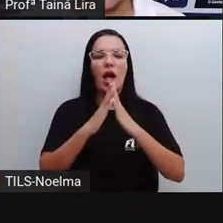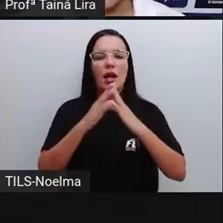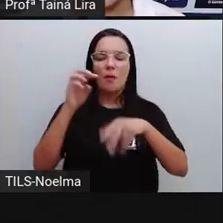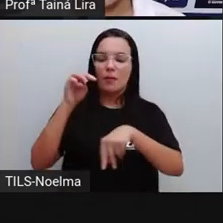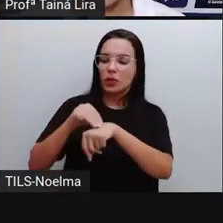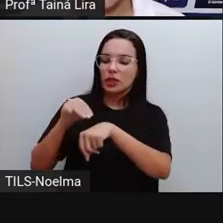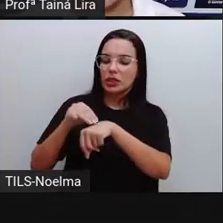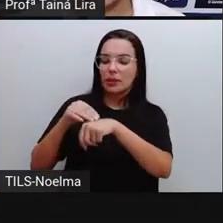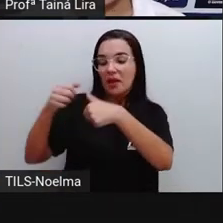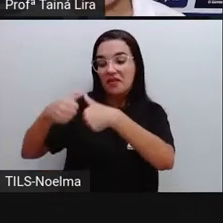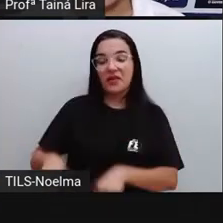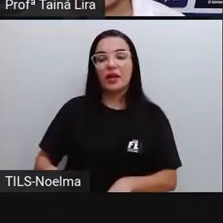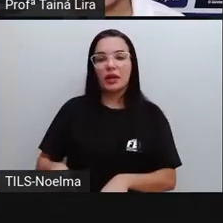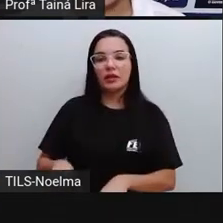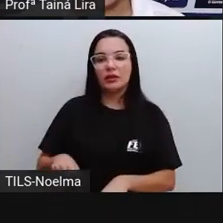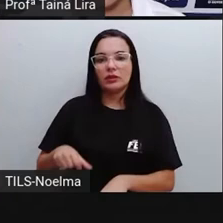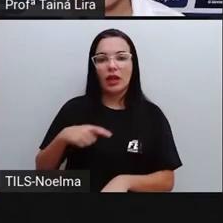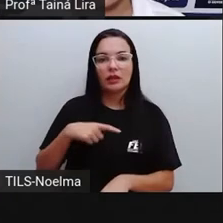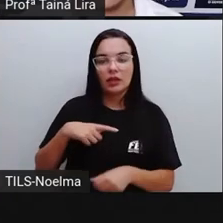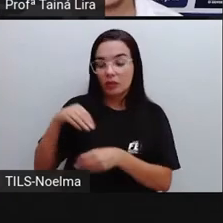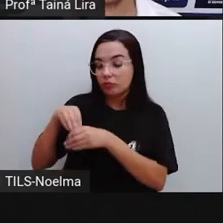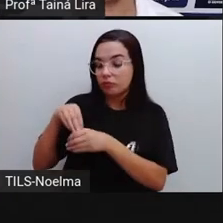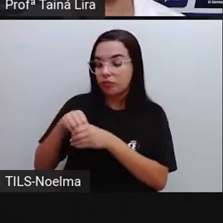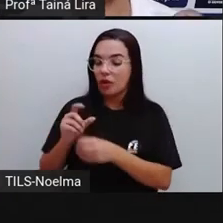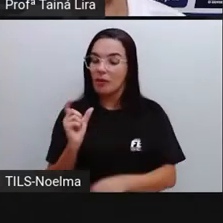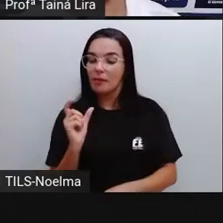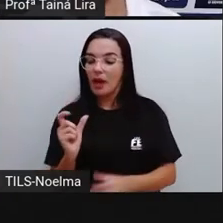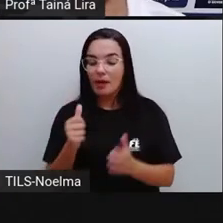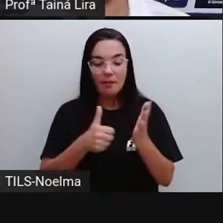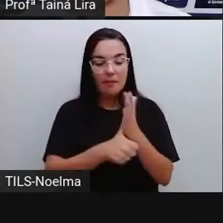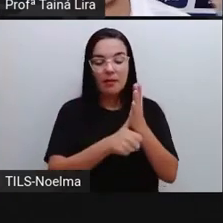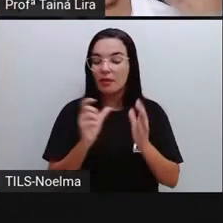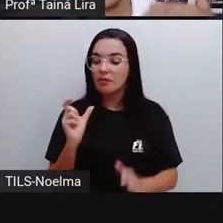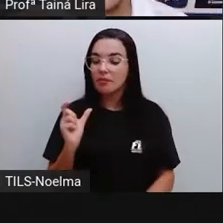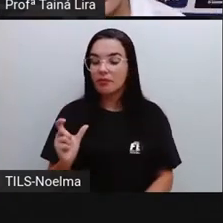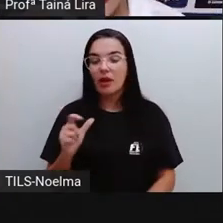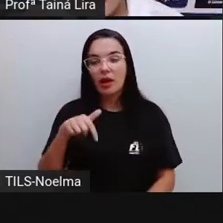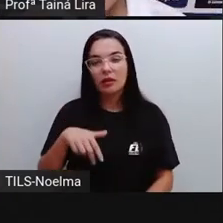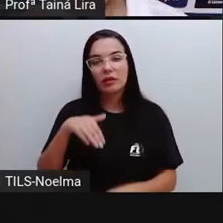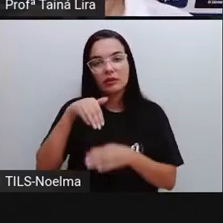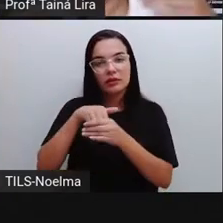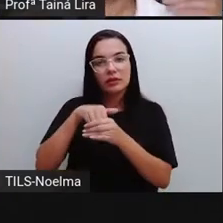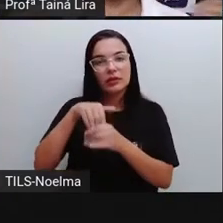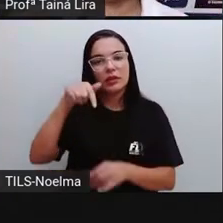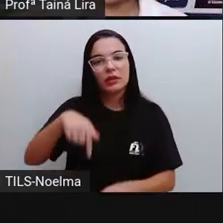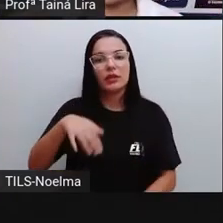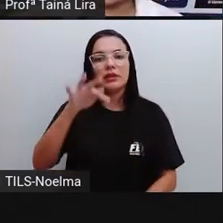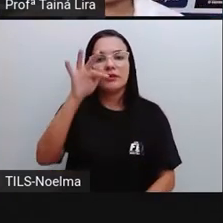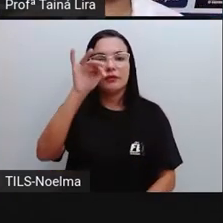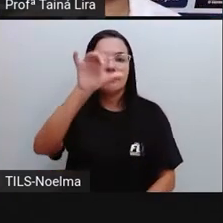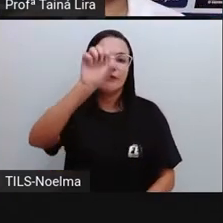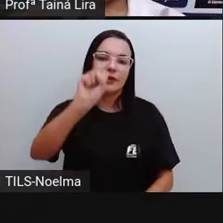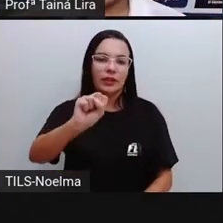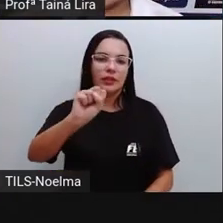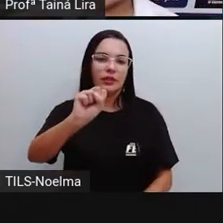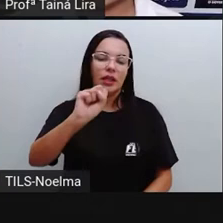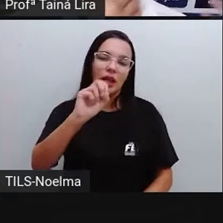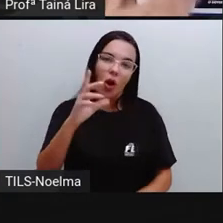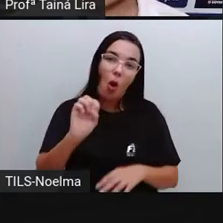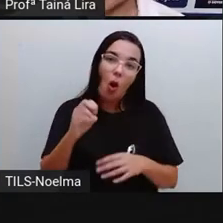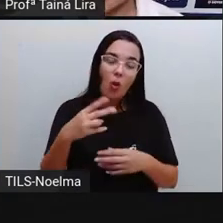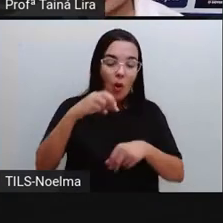concorre, isto é, ter título eleitoral registrado no município. Então, ele precisa votar no município que ele